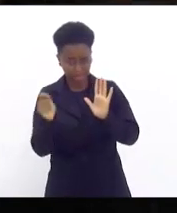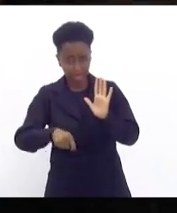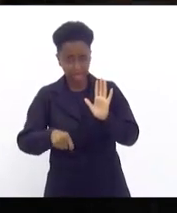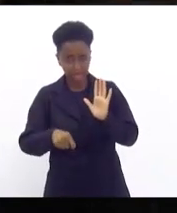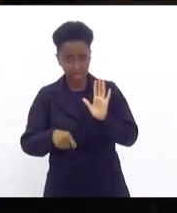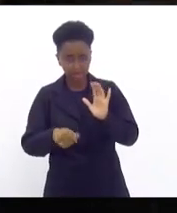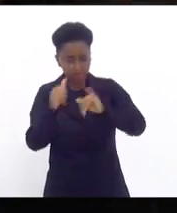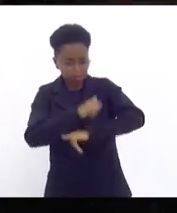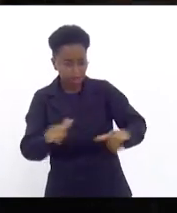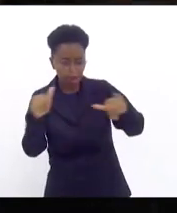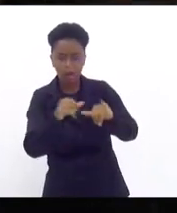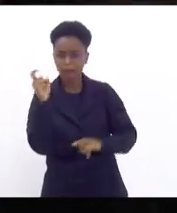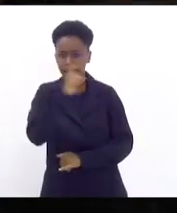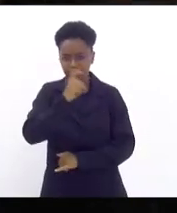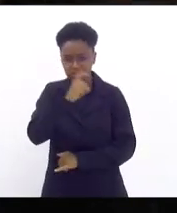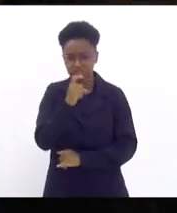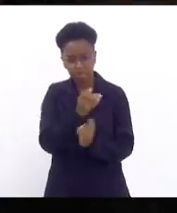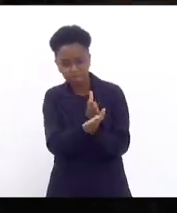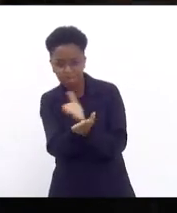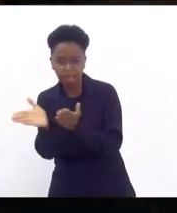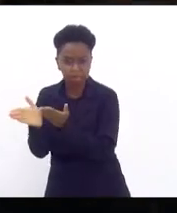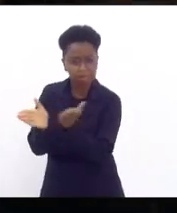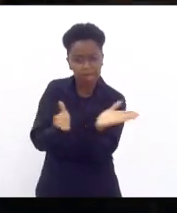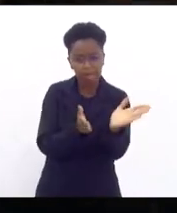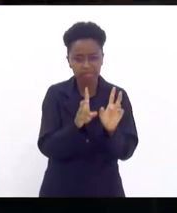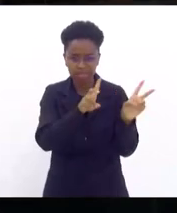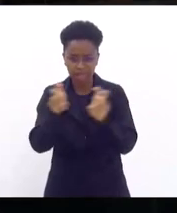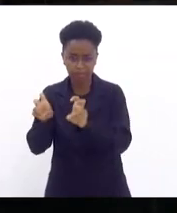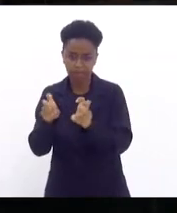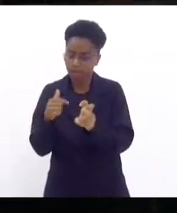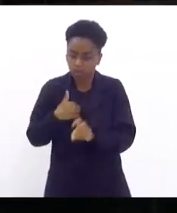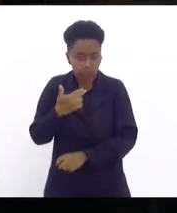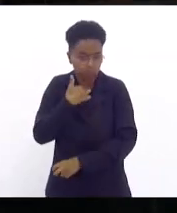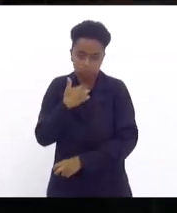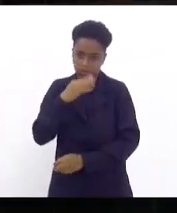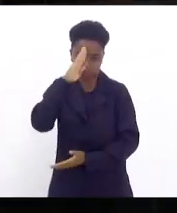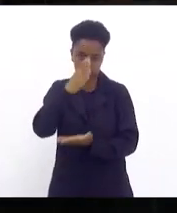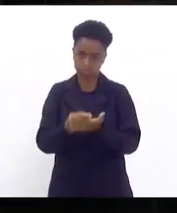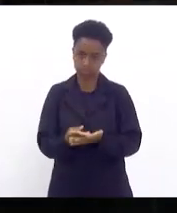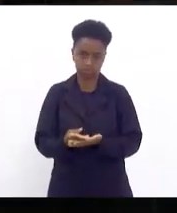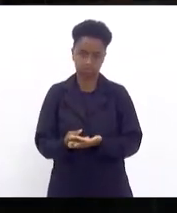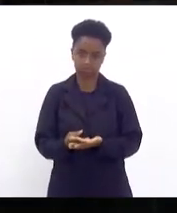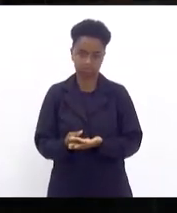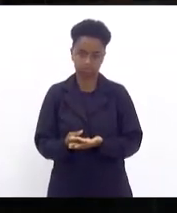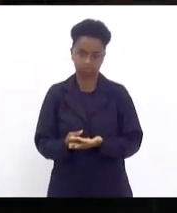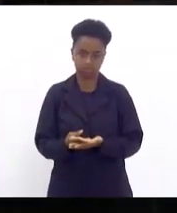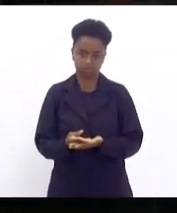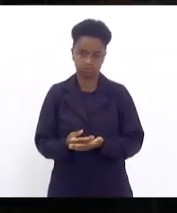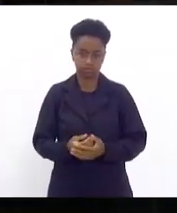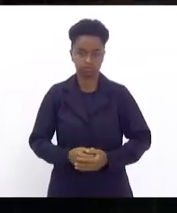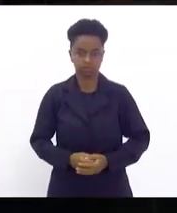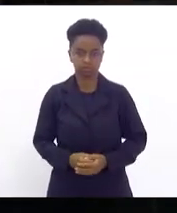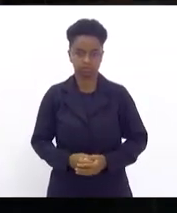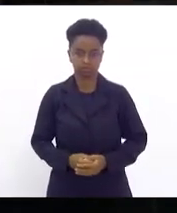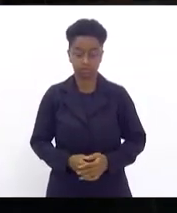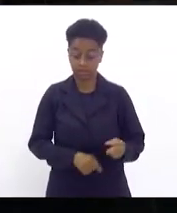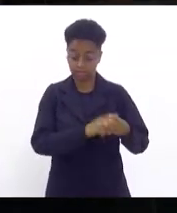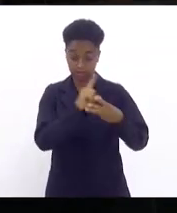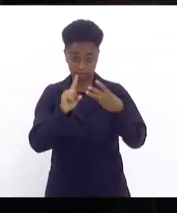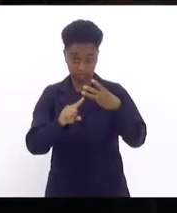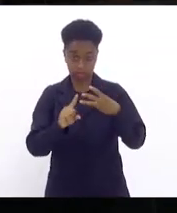mentiras, com desvirtuamentos? Eu não posso acreditar. Em terceiro lugar,